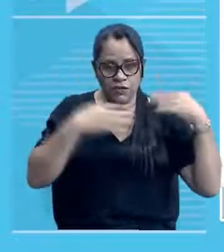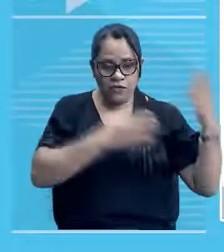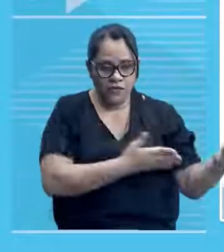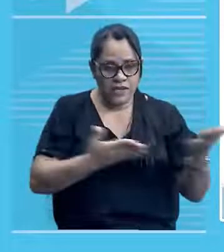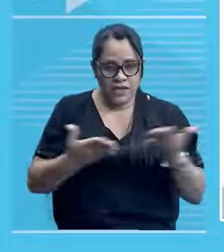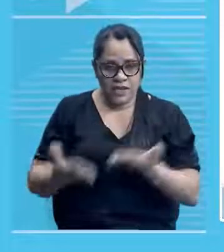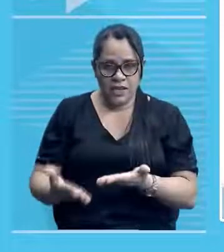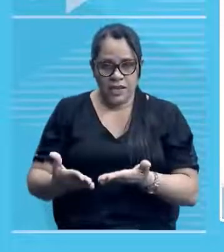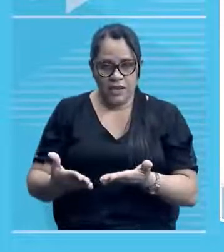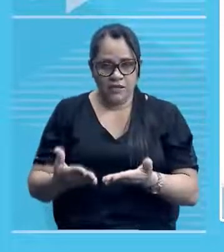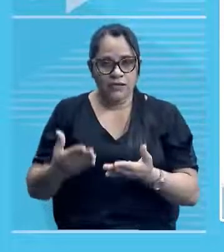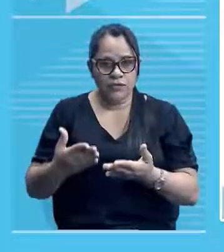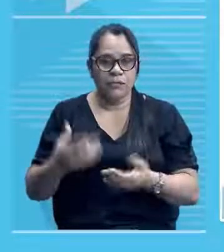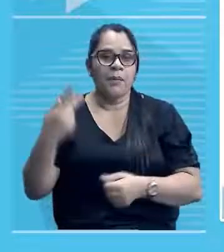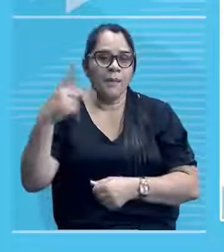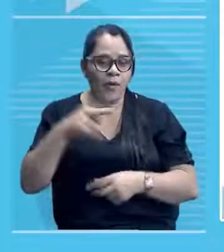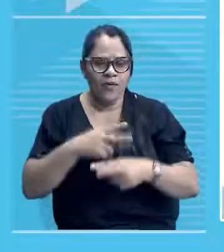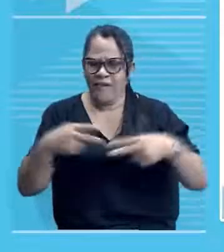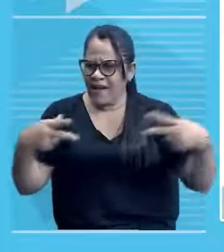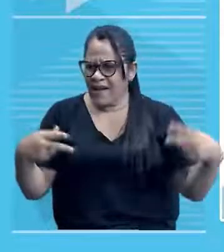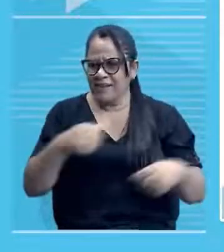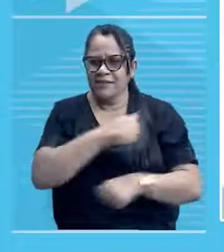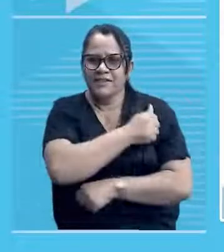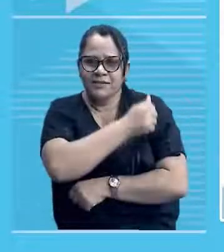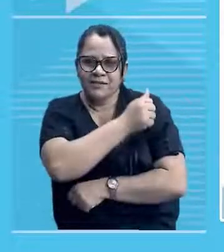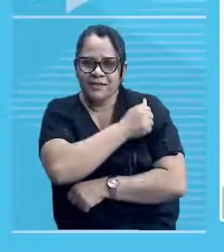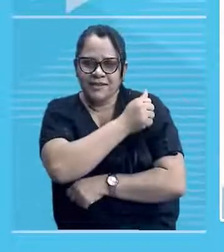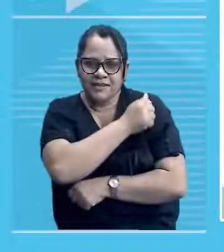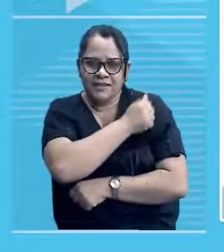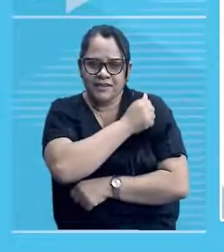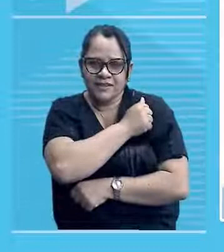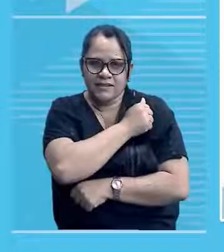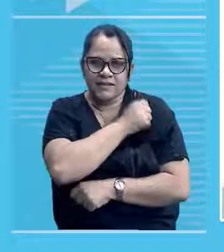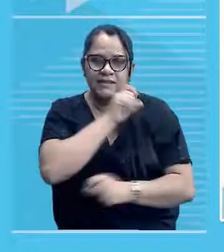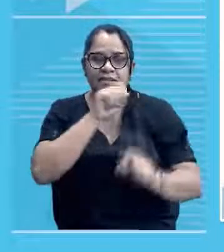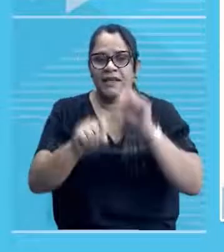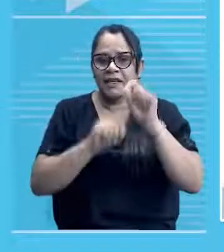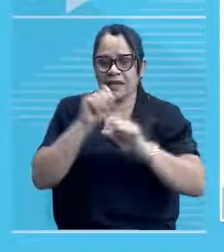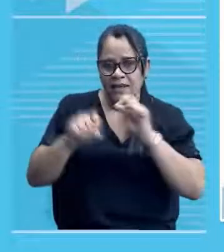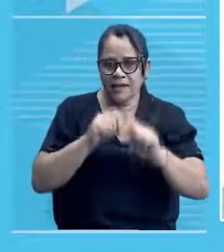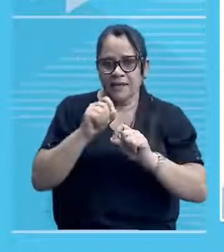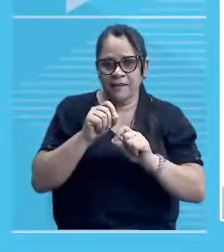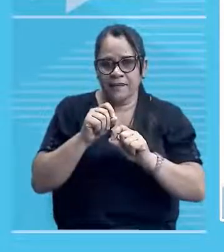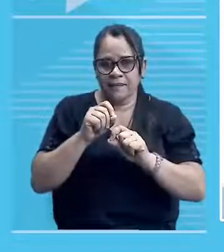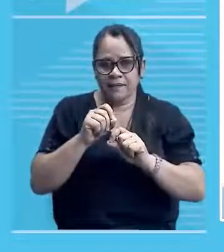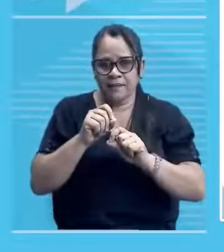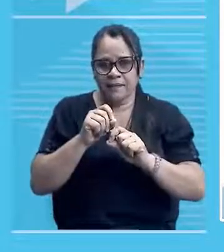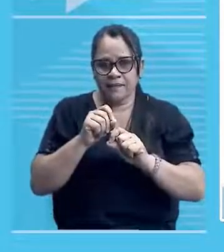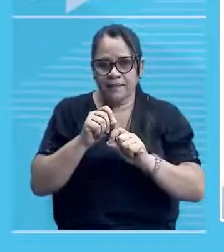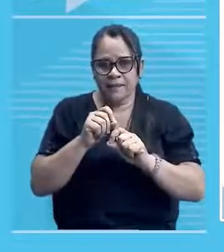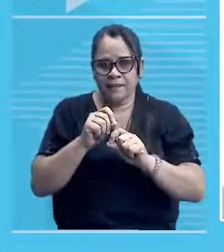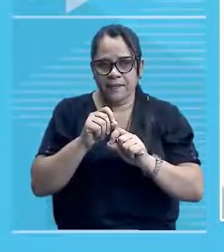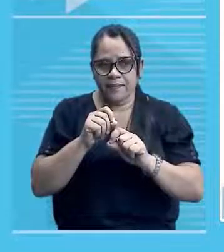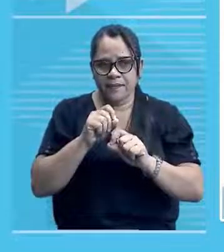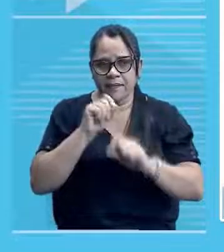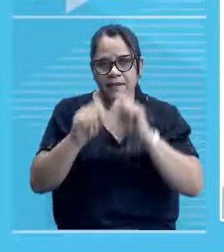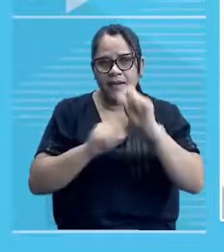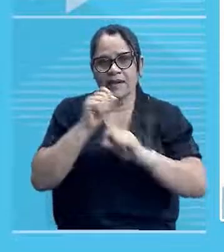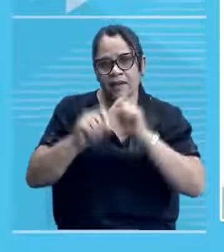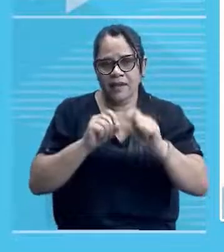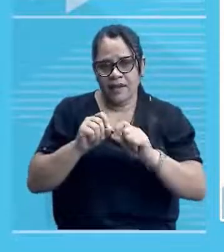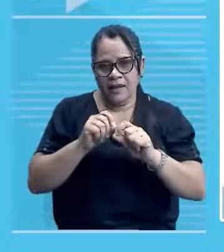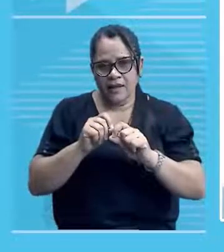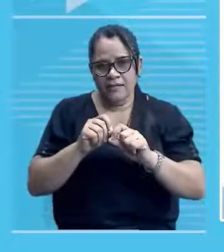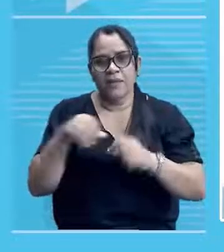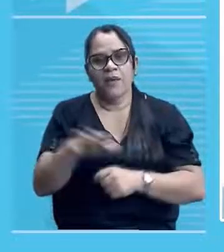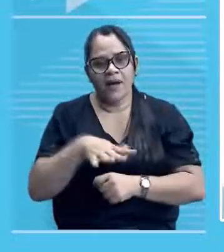visitado também por muitos estudantes, tá? Porque, afinal, aí é uma área, né? De grande valor